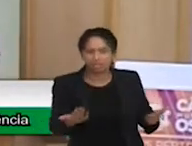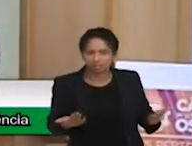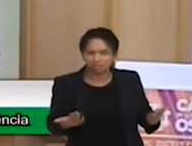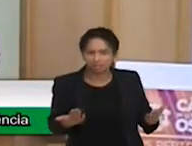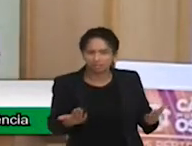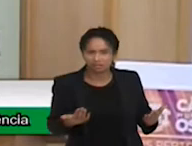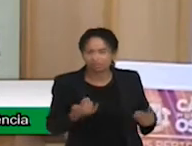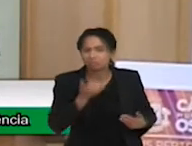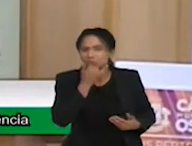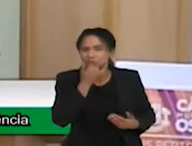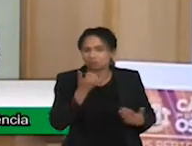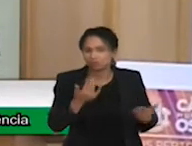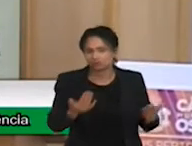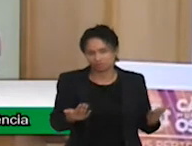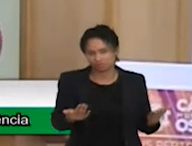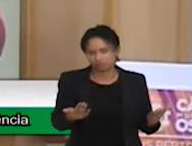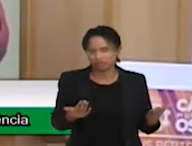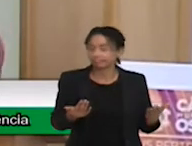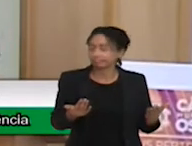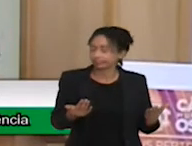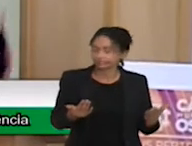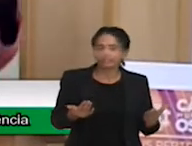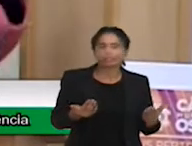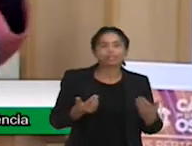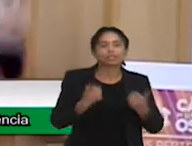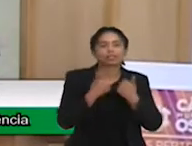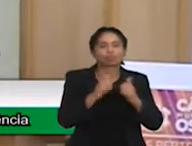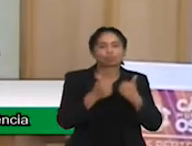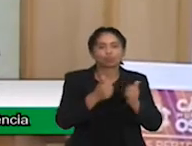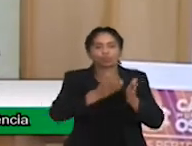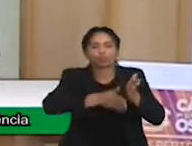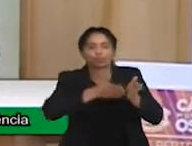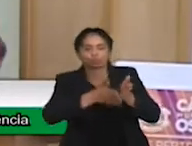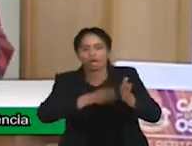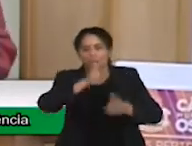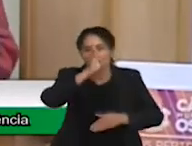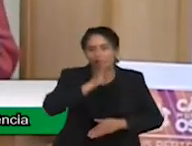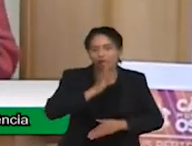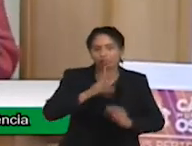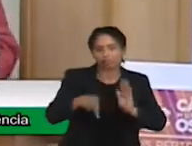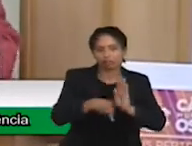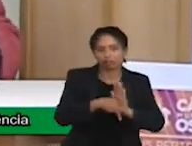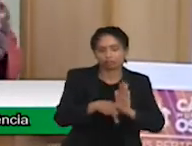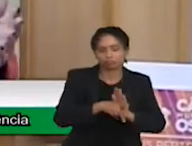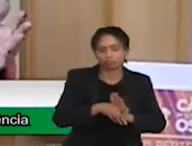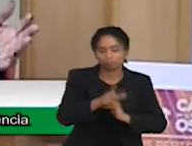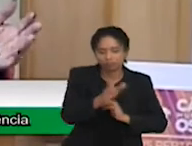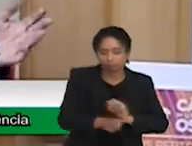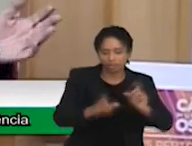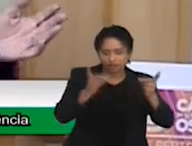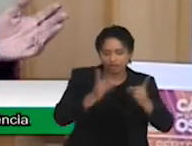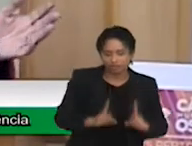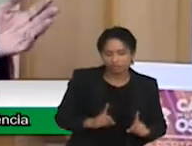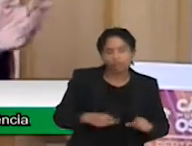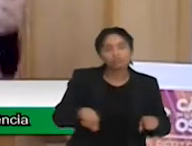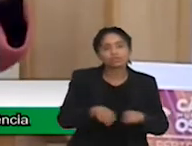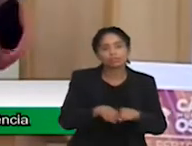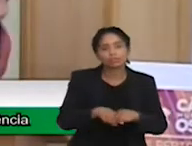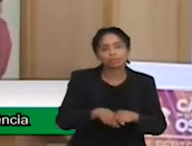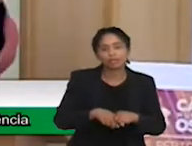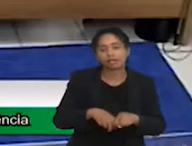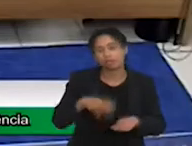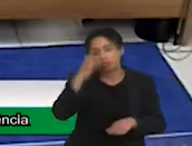Transporte gratuito. para o deficiente e um acompanhante. Tem que fazer laudo todo ano, tem que